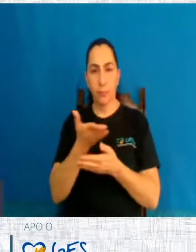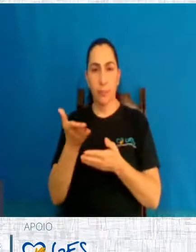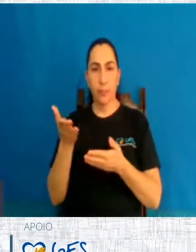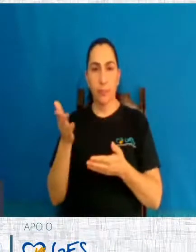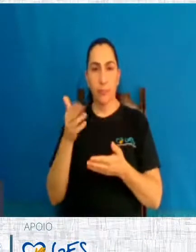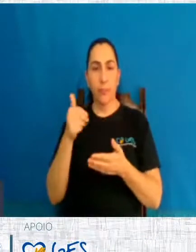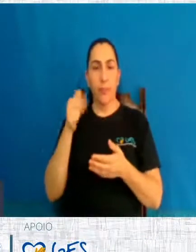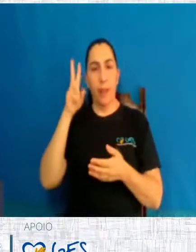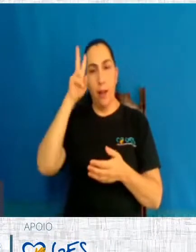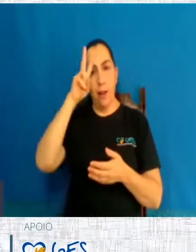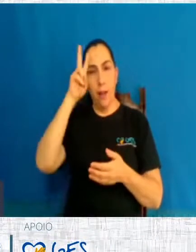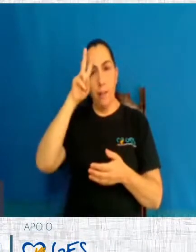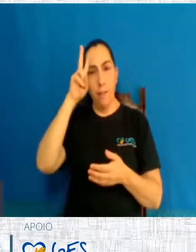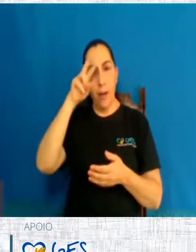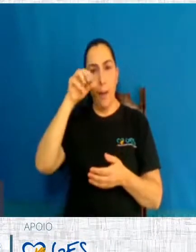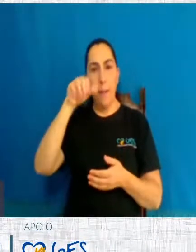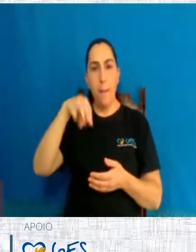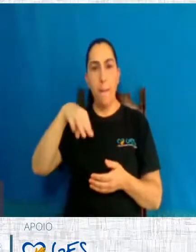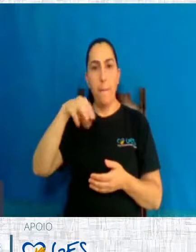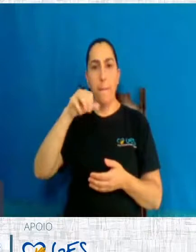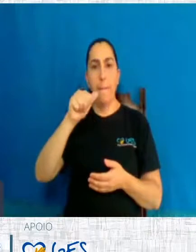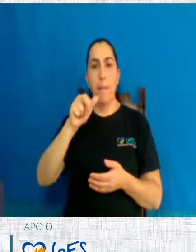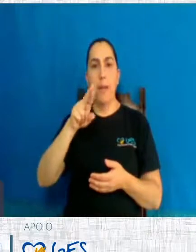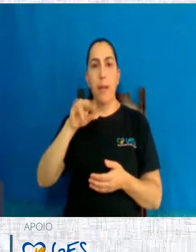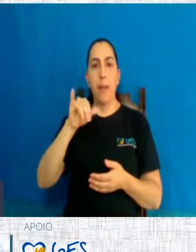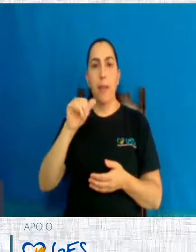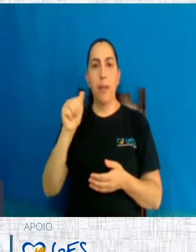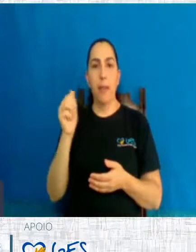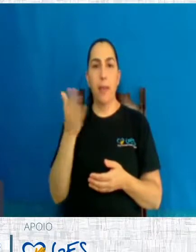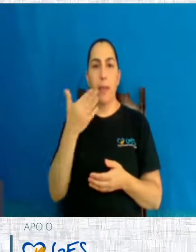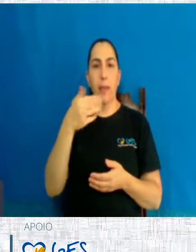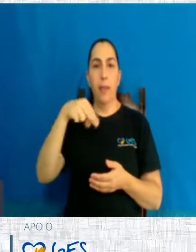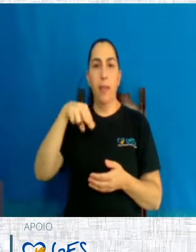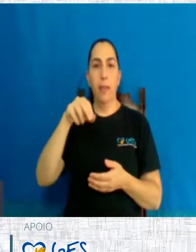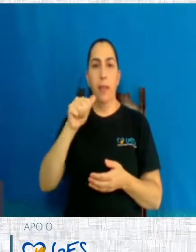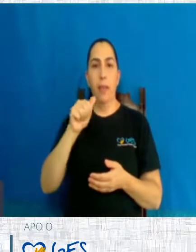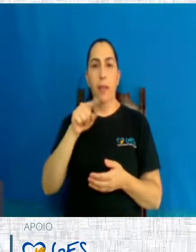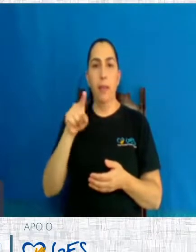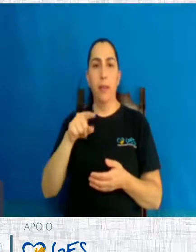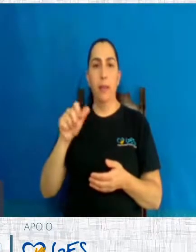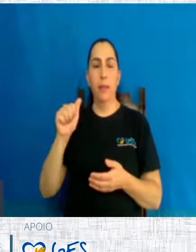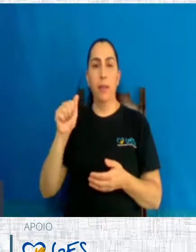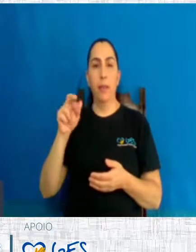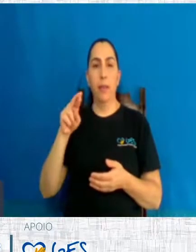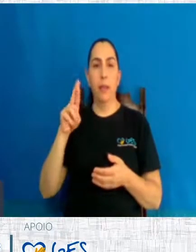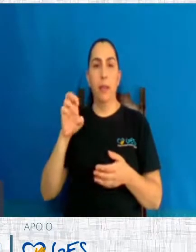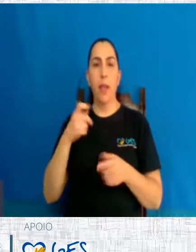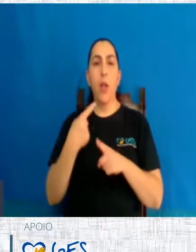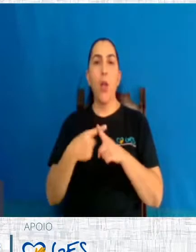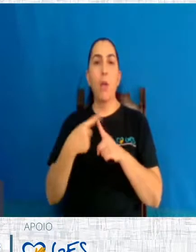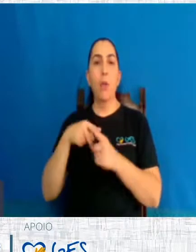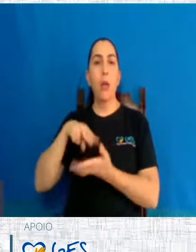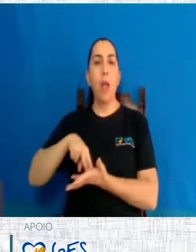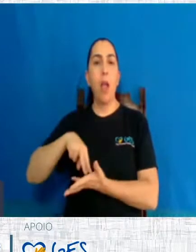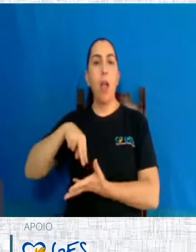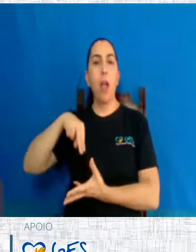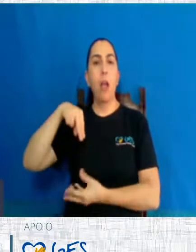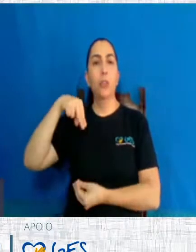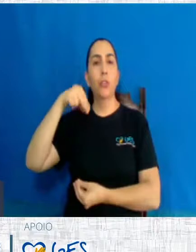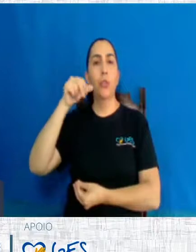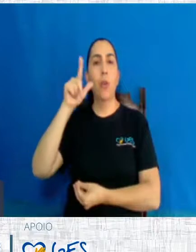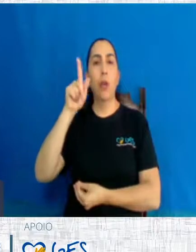Maria de Nazaré, não é? Na anunciação de Lucas, quando, então, o anjo Gabriel aparece para ela e ele diz,